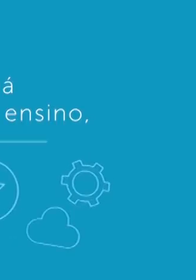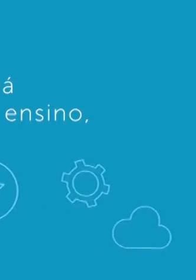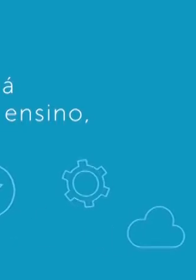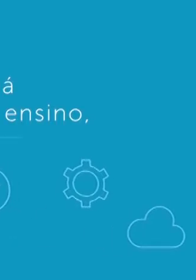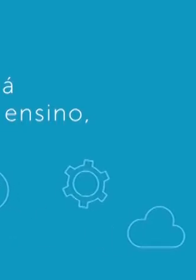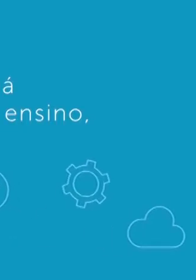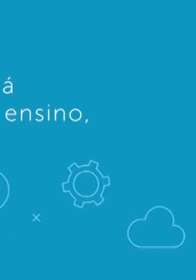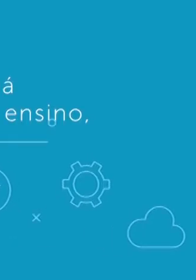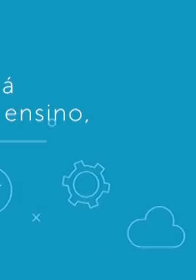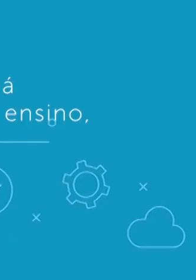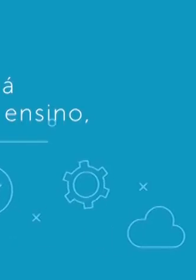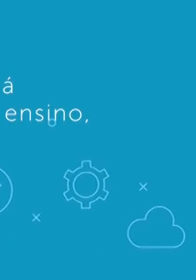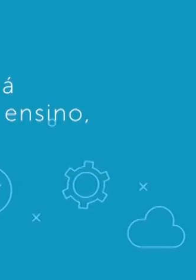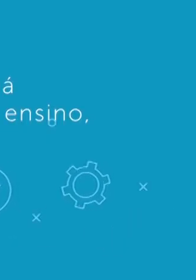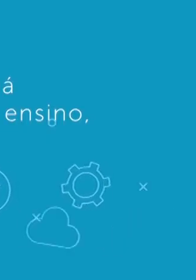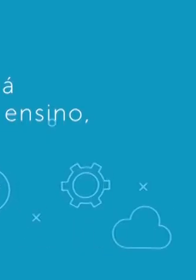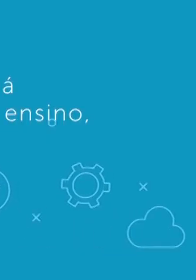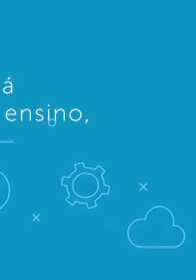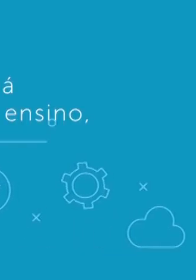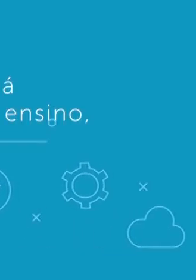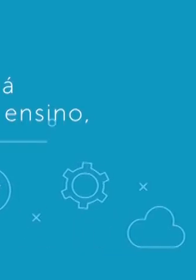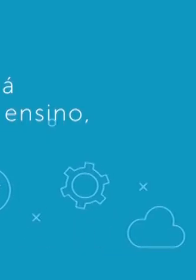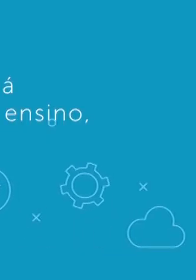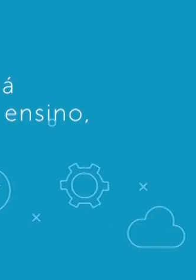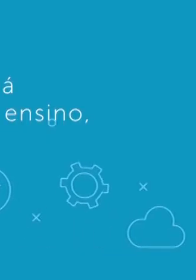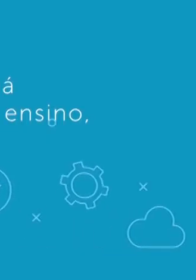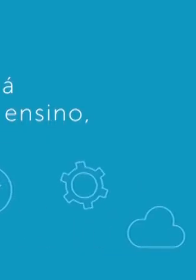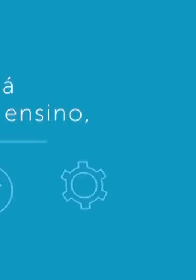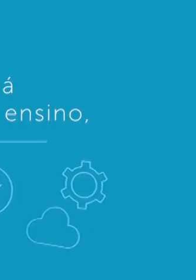Quintena Coelho Legendas